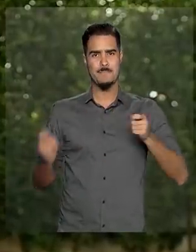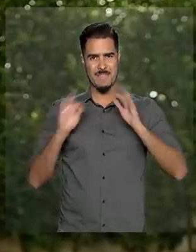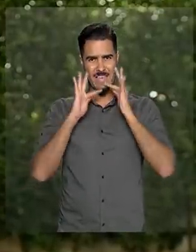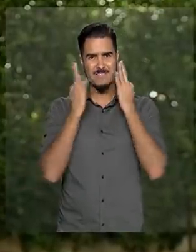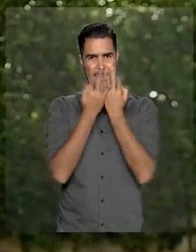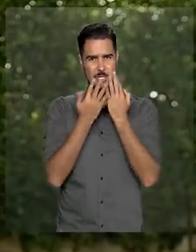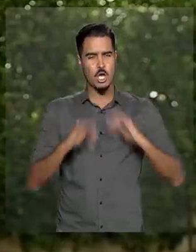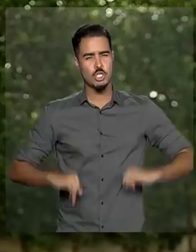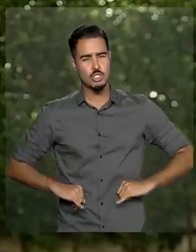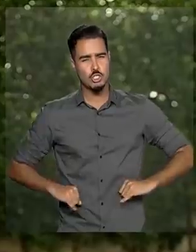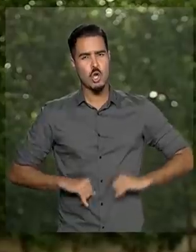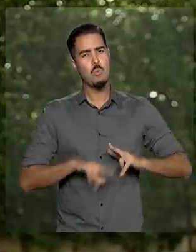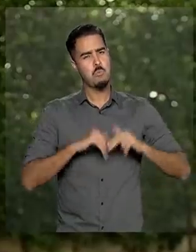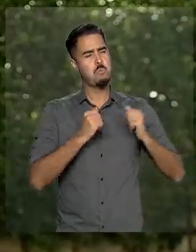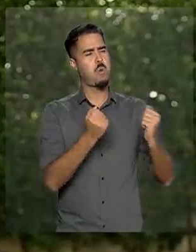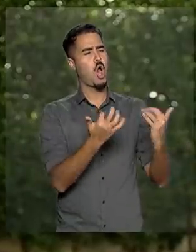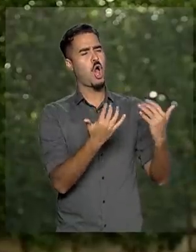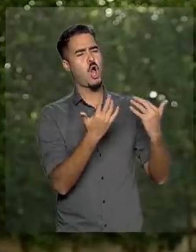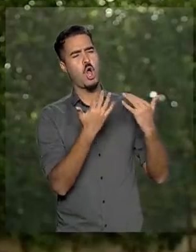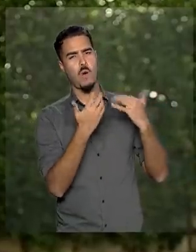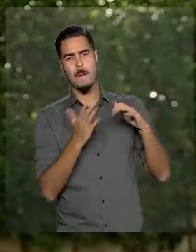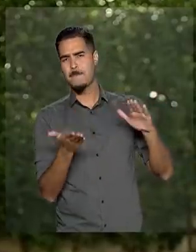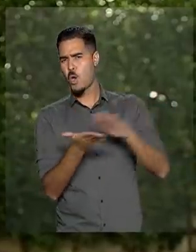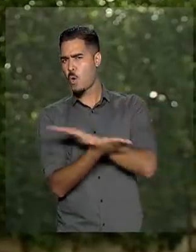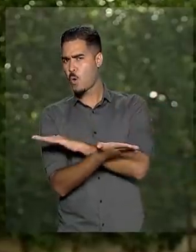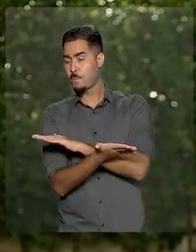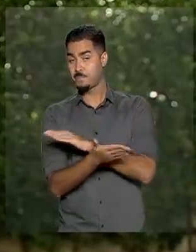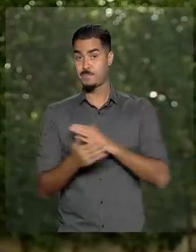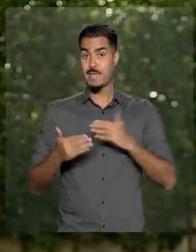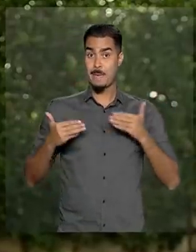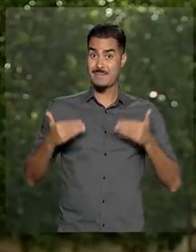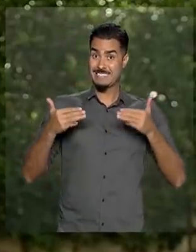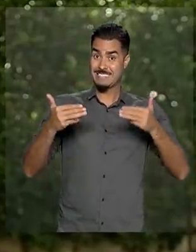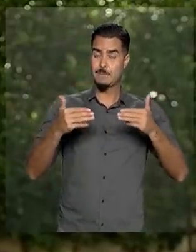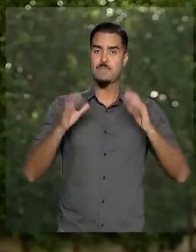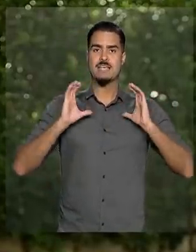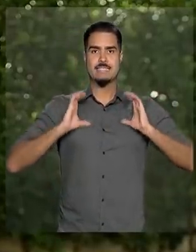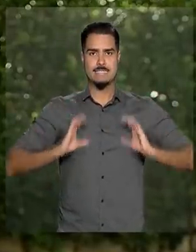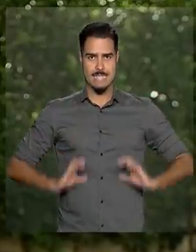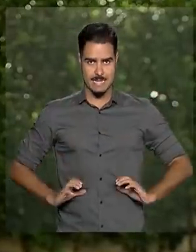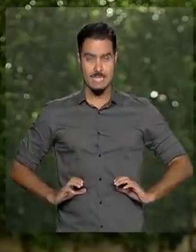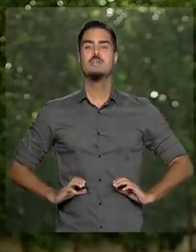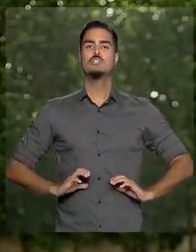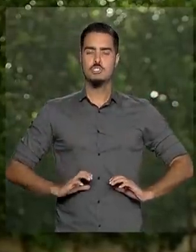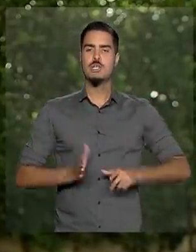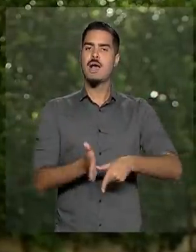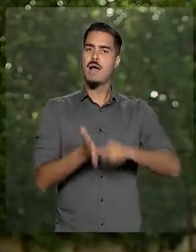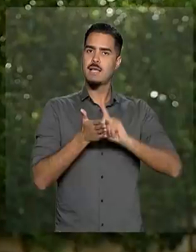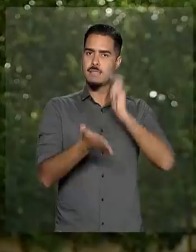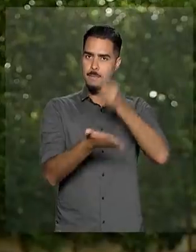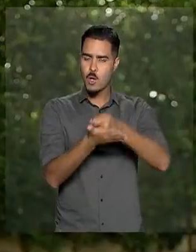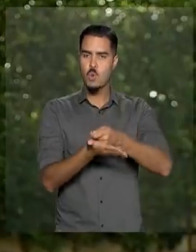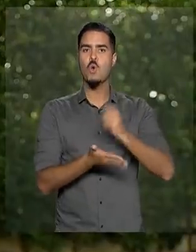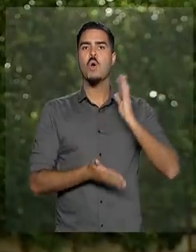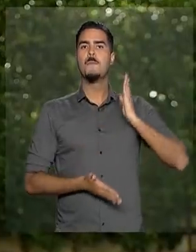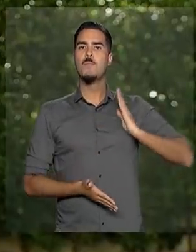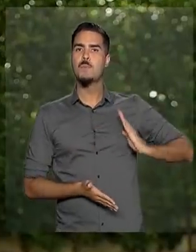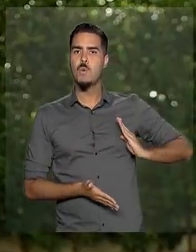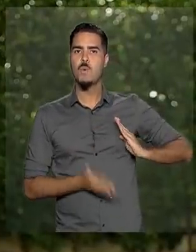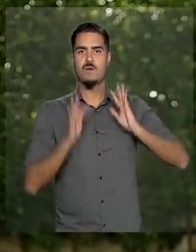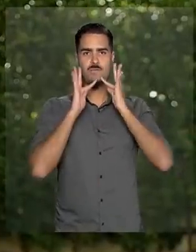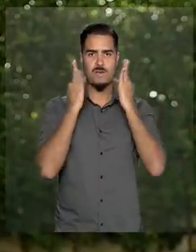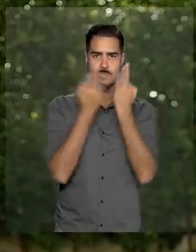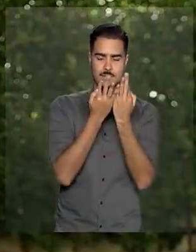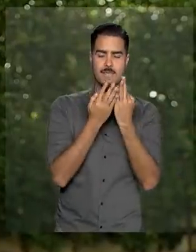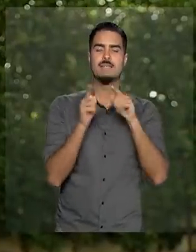atingidas pelo desastre. Já o Ministério da Cidadania adiantou o pagamento dos benefícios do Bolsa Família e também